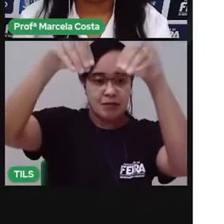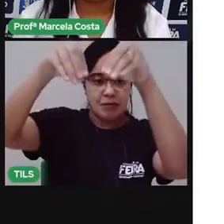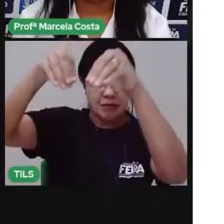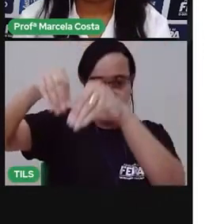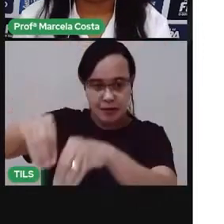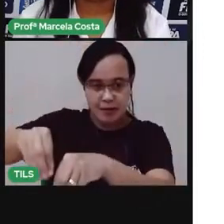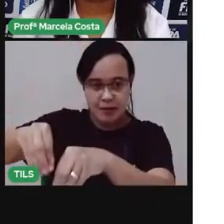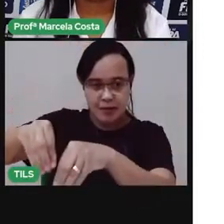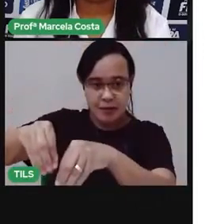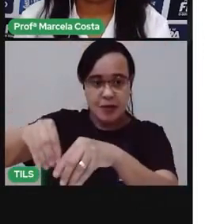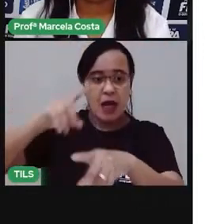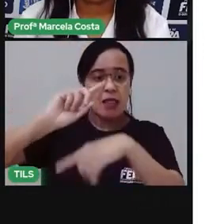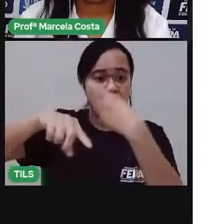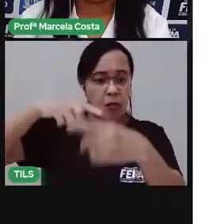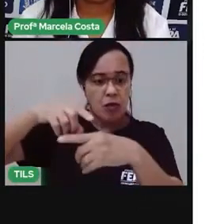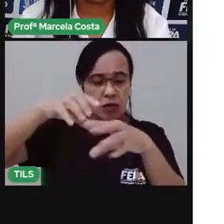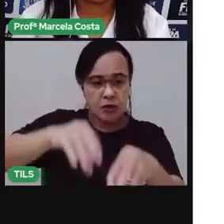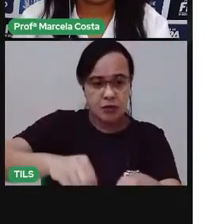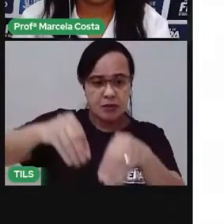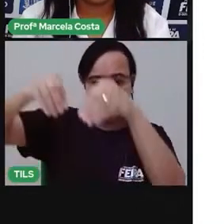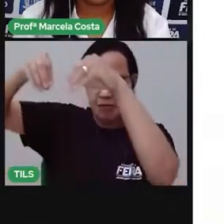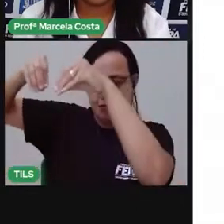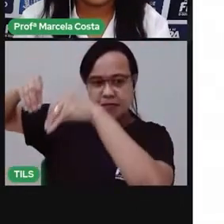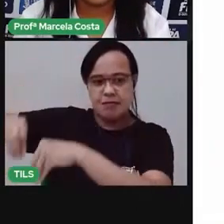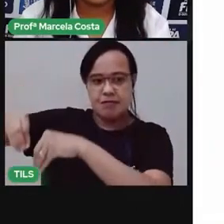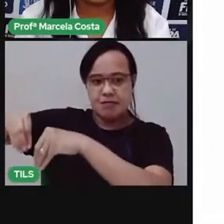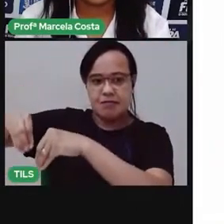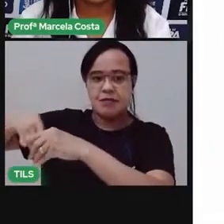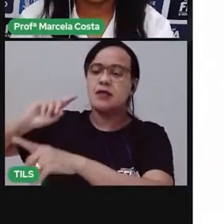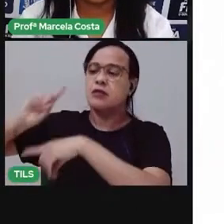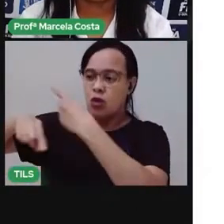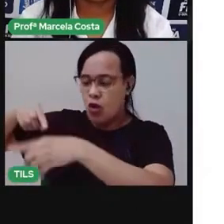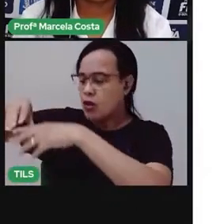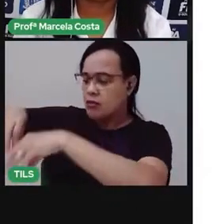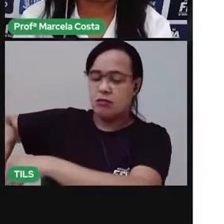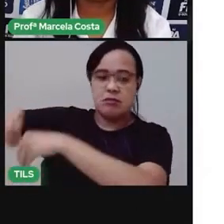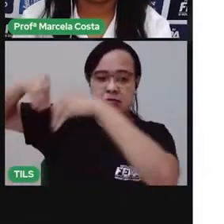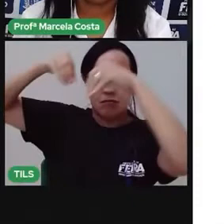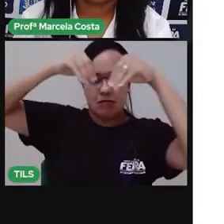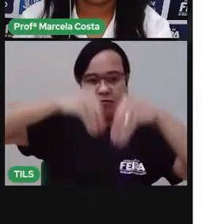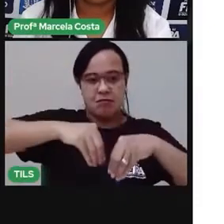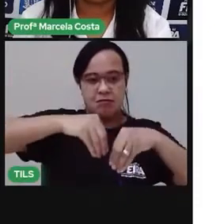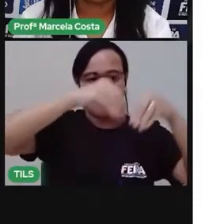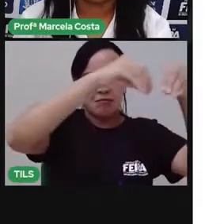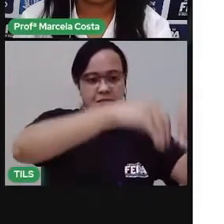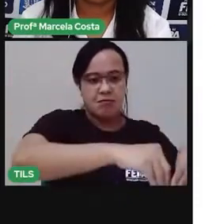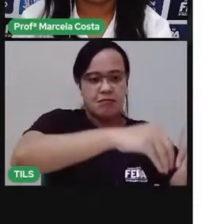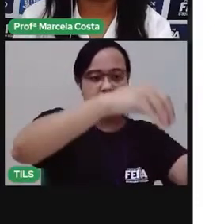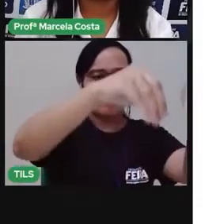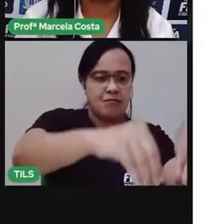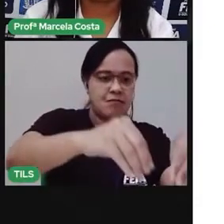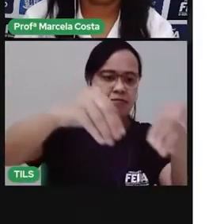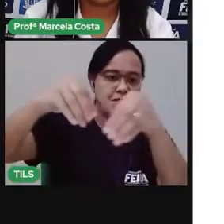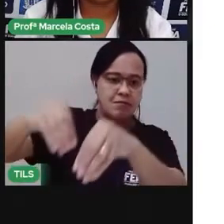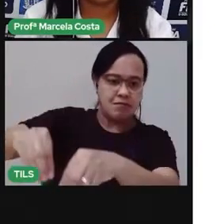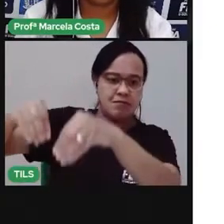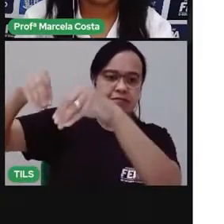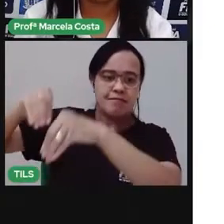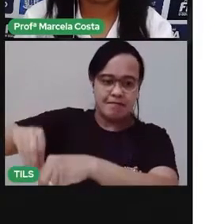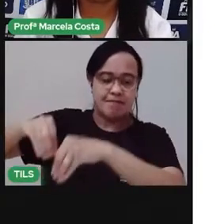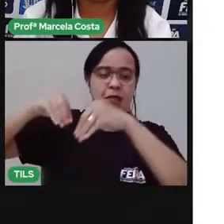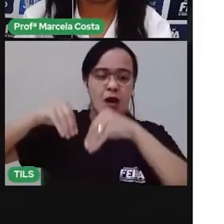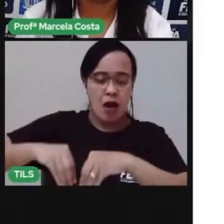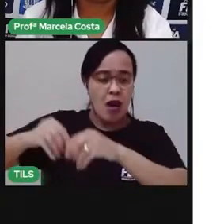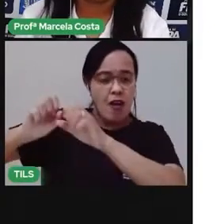não são sedentaristas, eles são nômades. Em cada